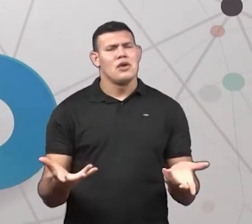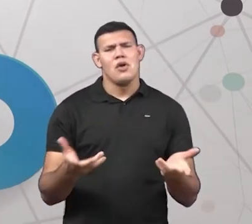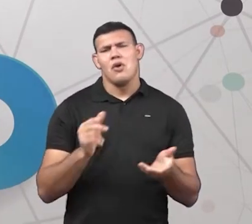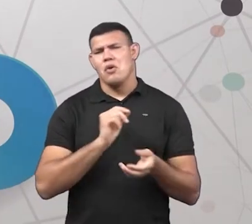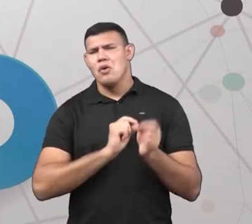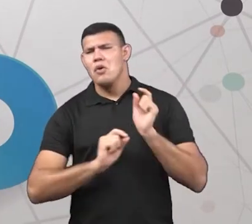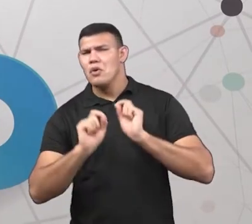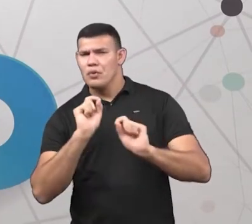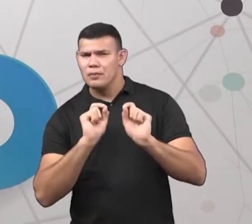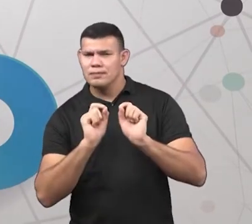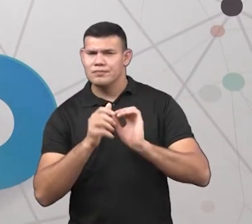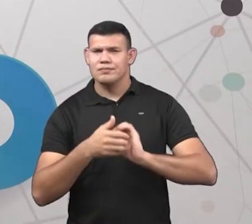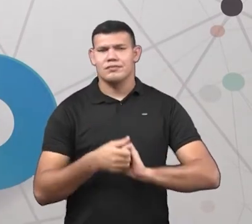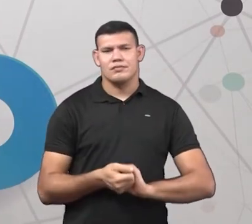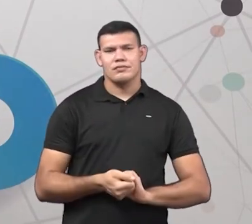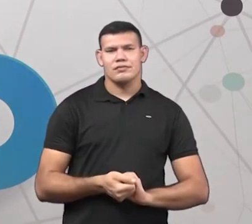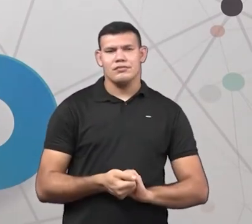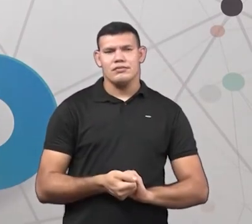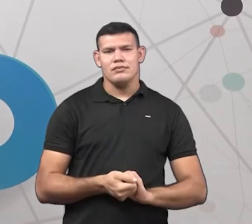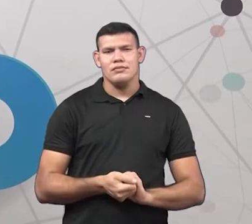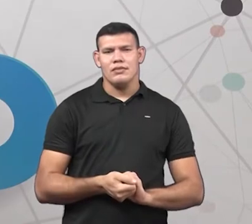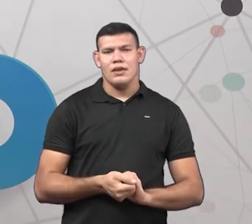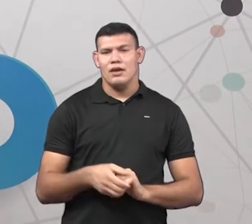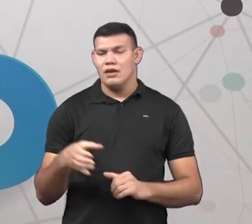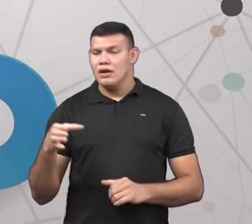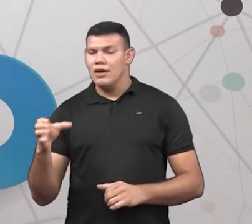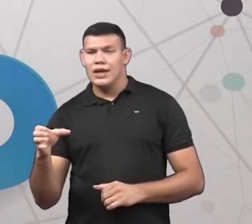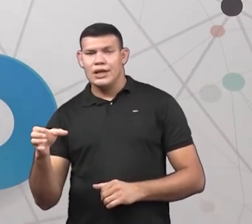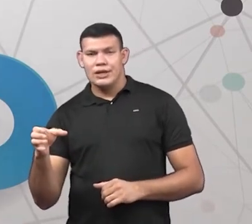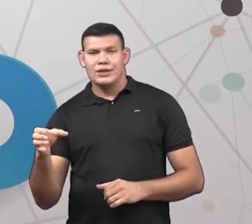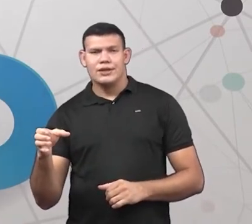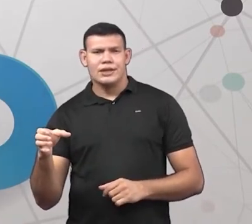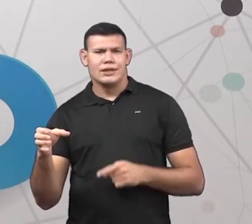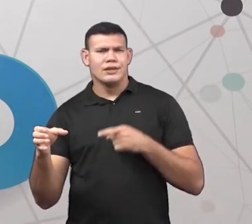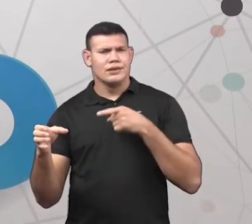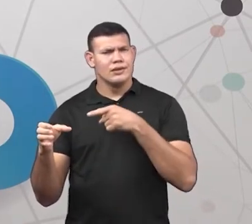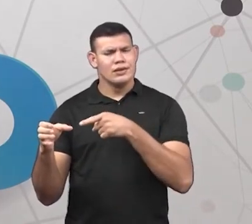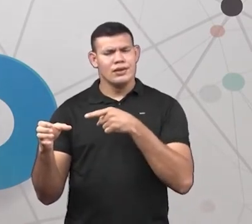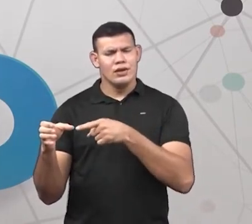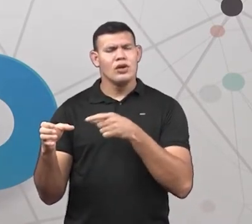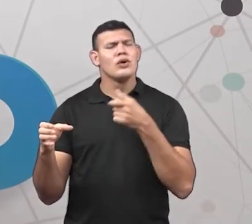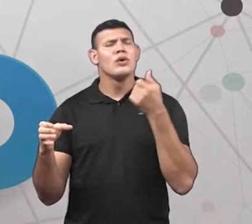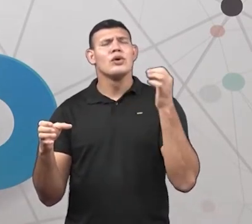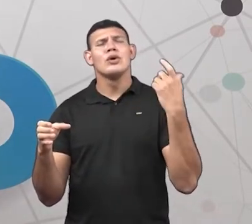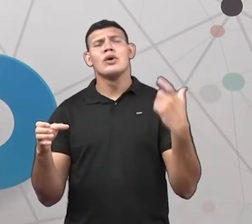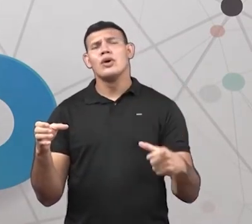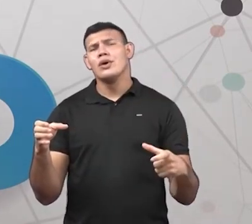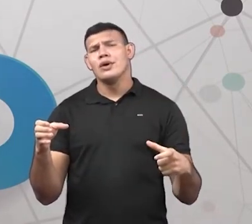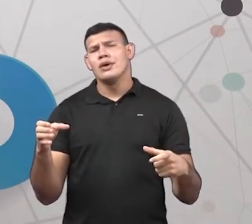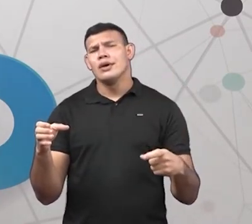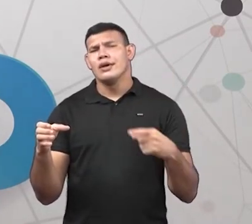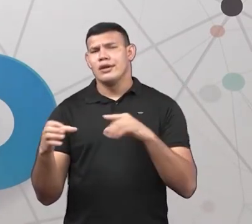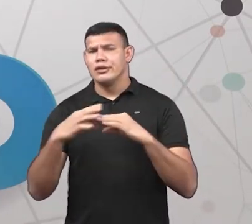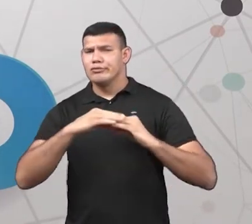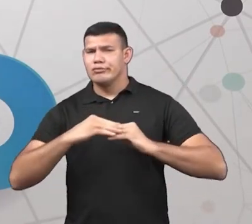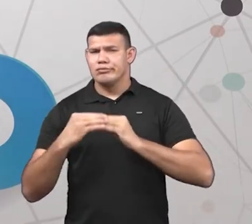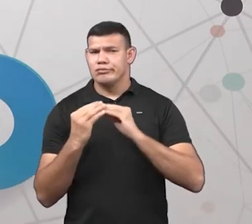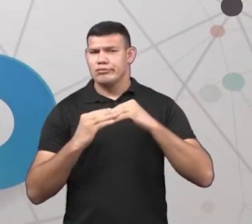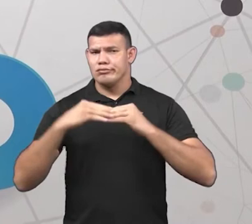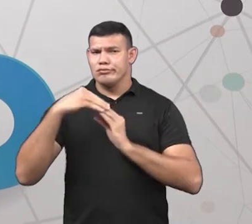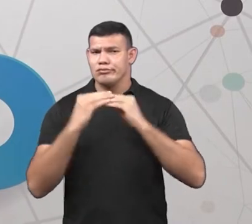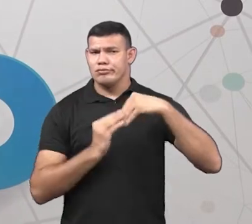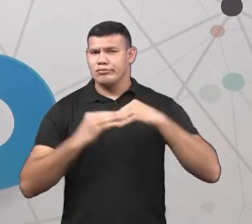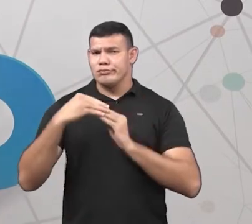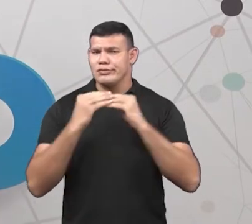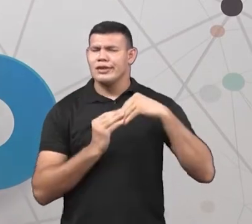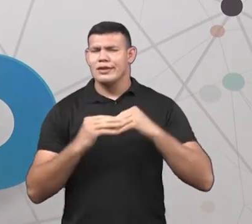Ó, nós temos aqui... O copo. O copo veio da... Esse copo aqui é de quê? De plástico. Lembra